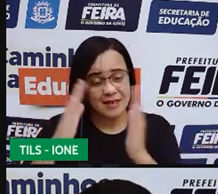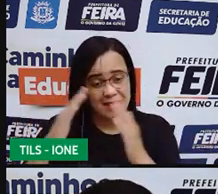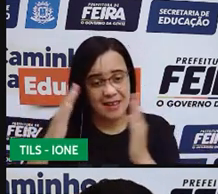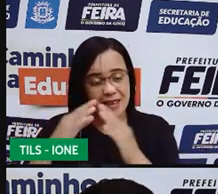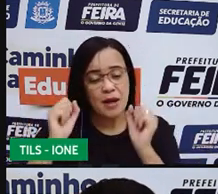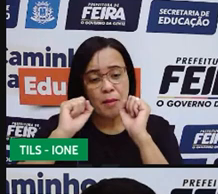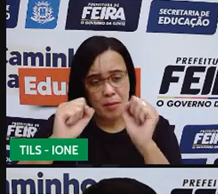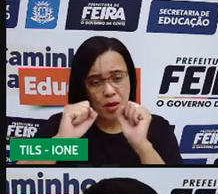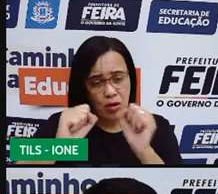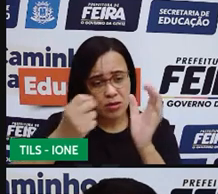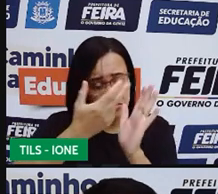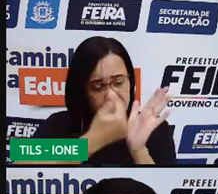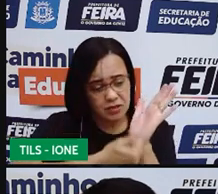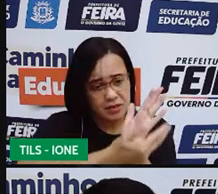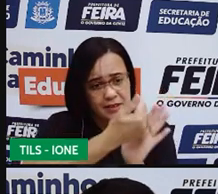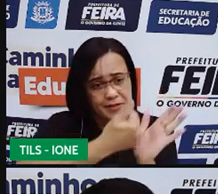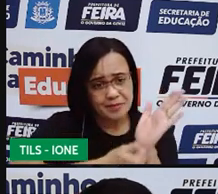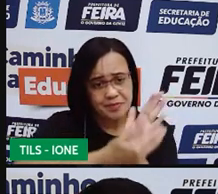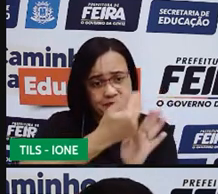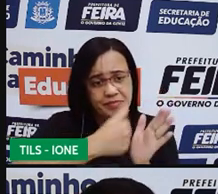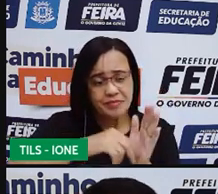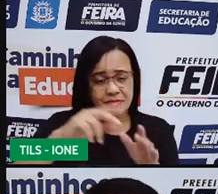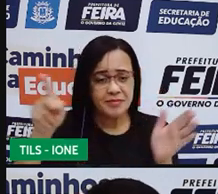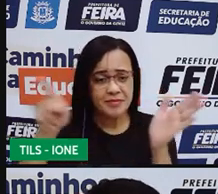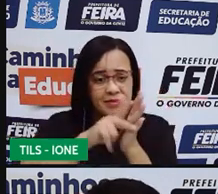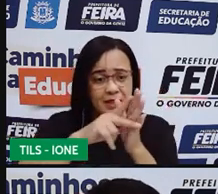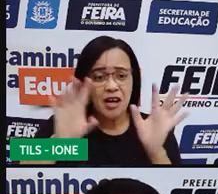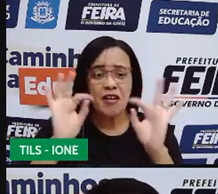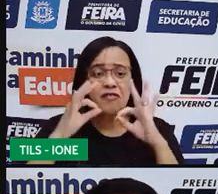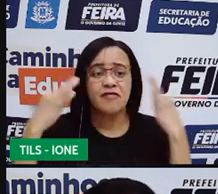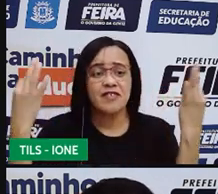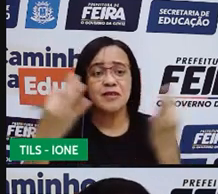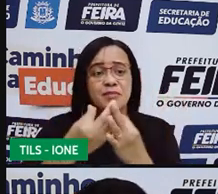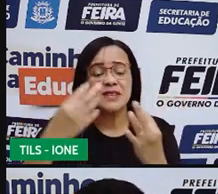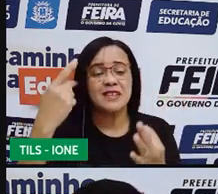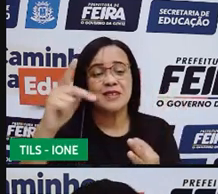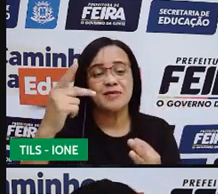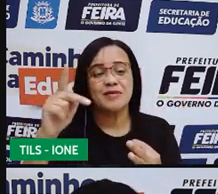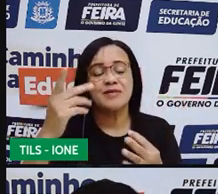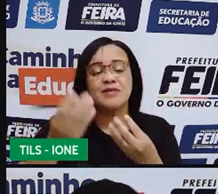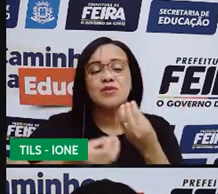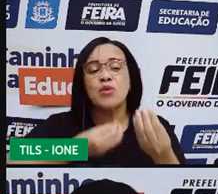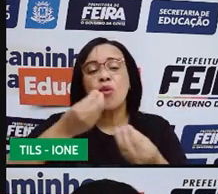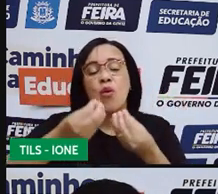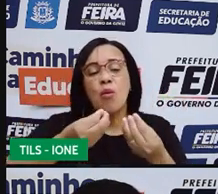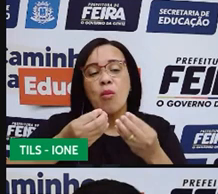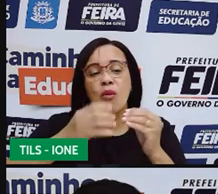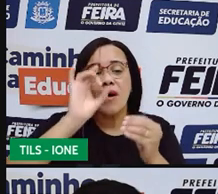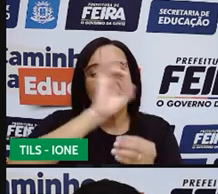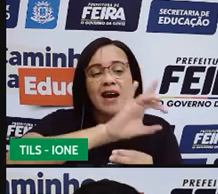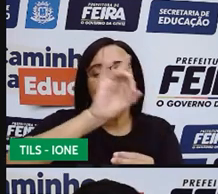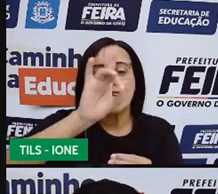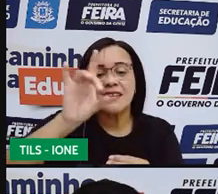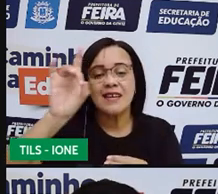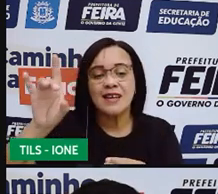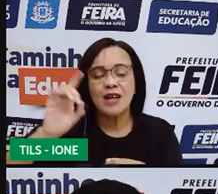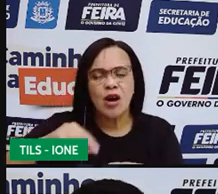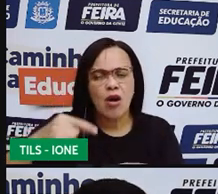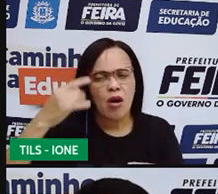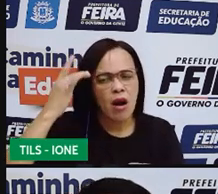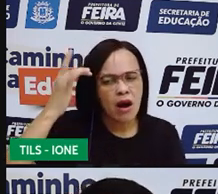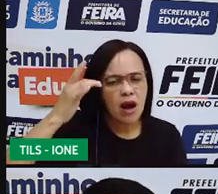desenho da sua família, representando aí os membros, representando os membros que se parecem com você.